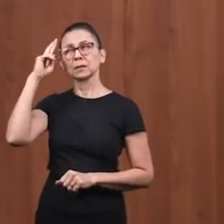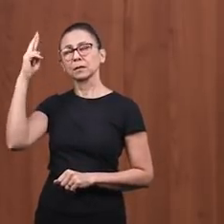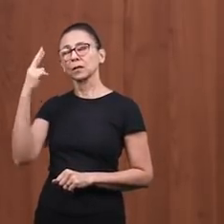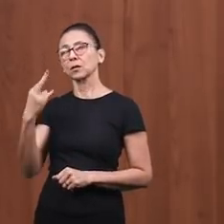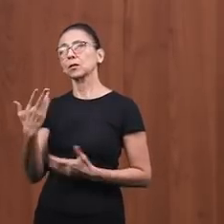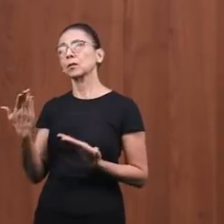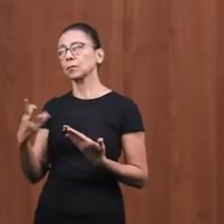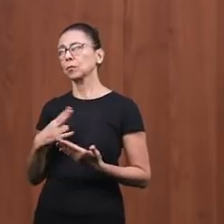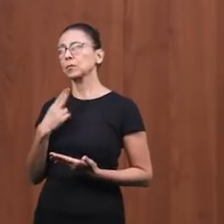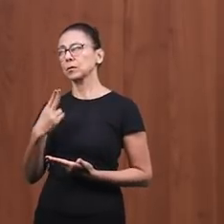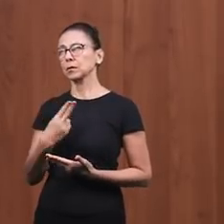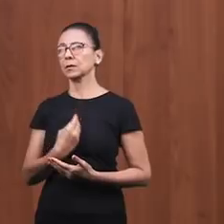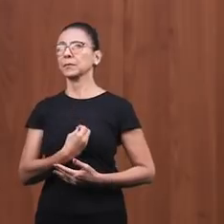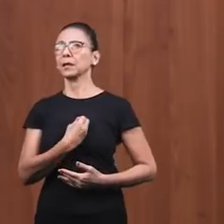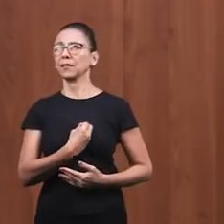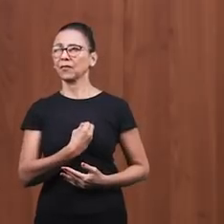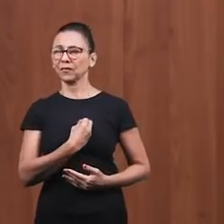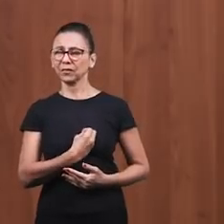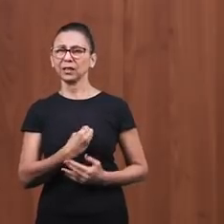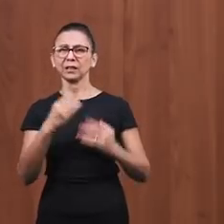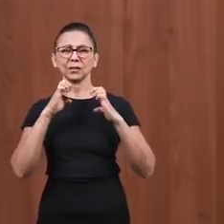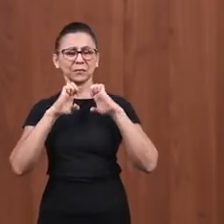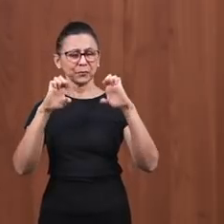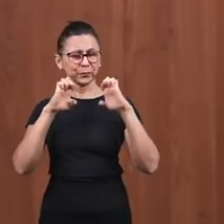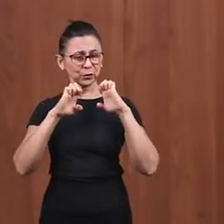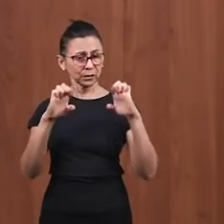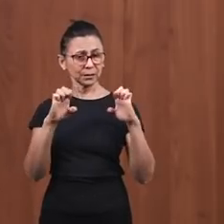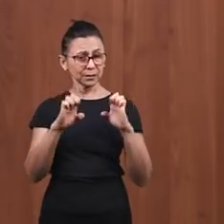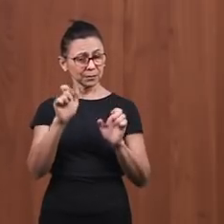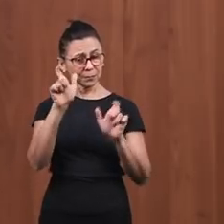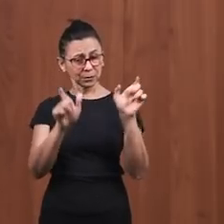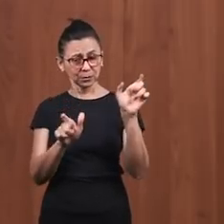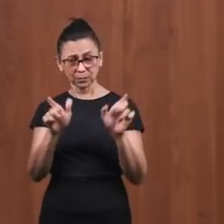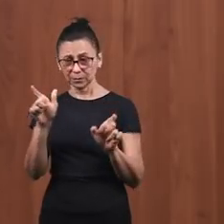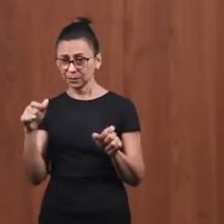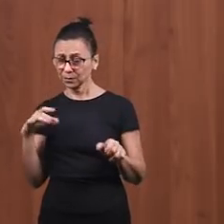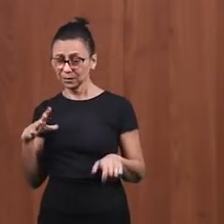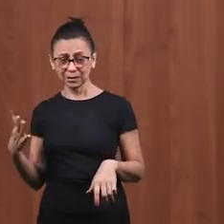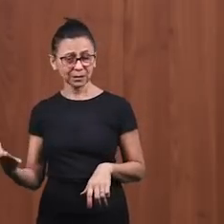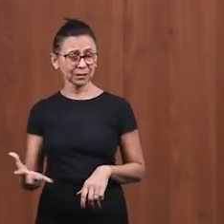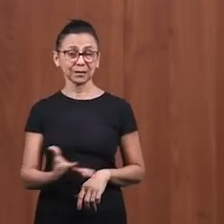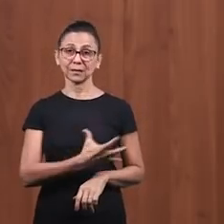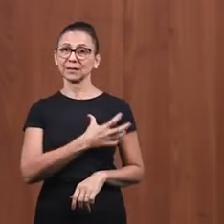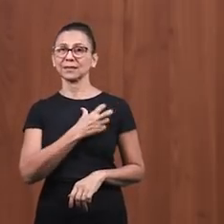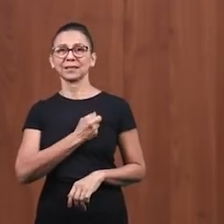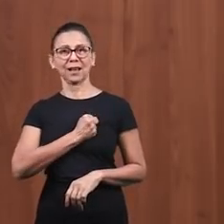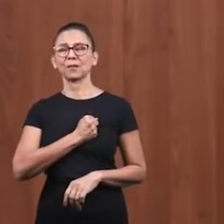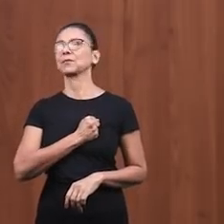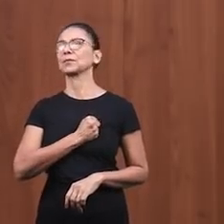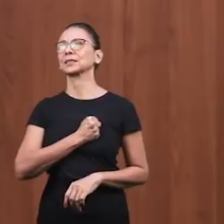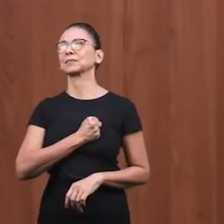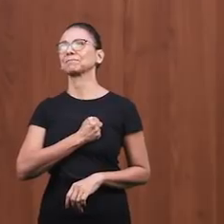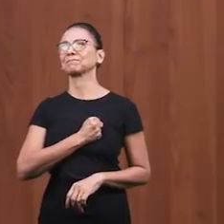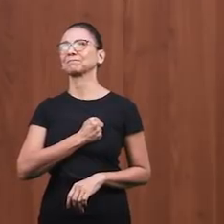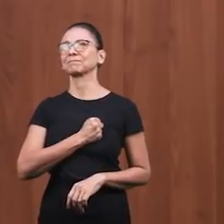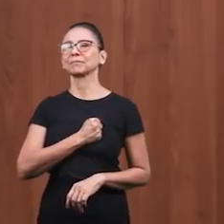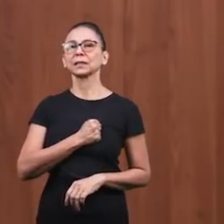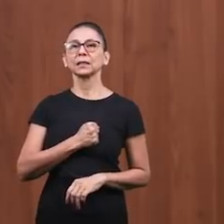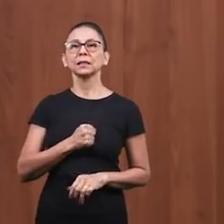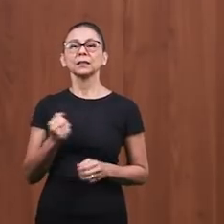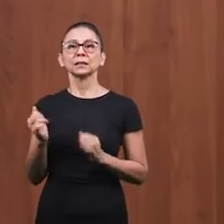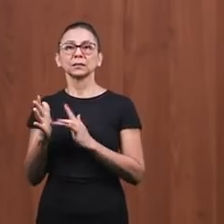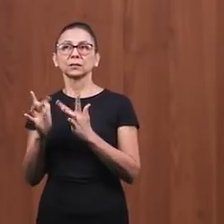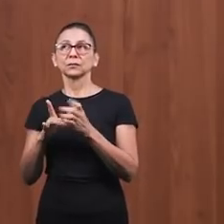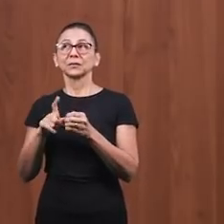vaso nas tuas mãos. Que eu possa ser instrumento do Senhor. Que muitas vidas possam ser alcançadas através da minha vida.